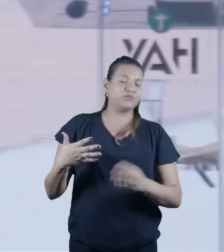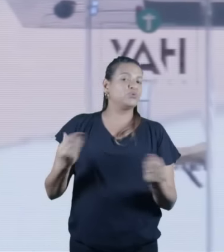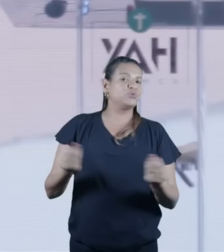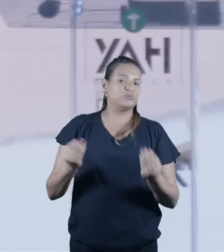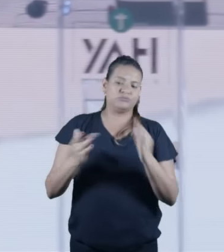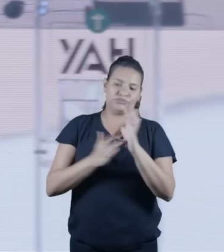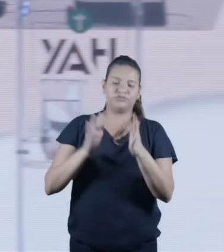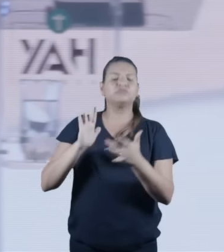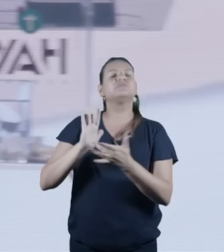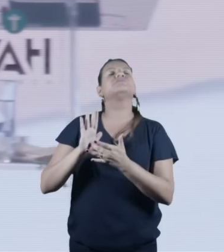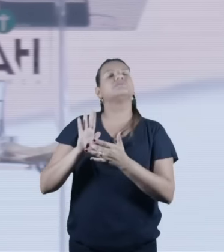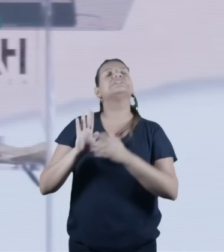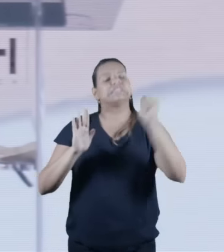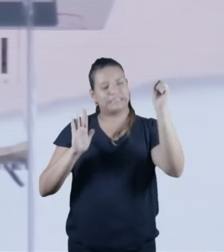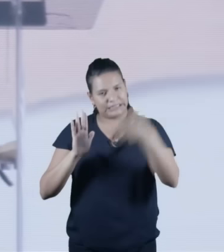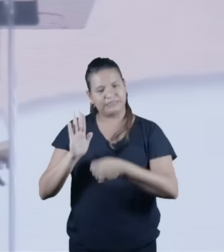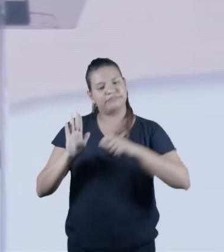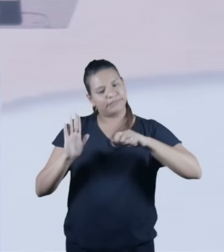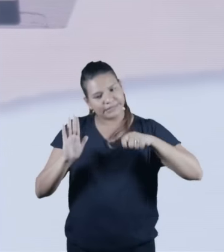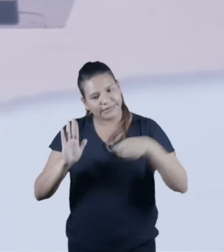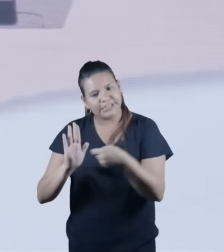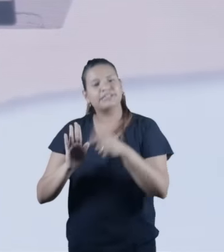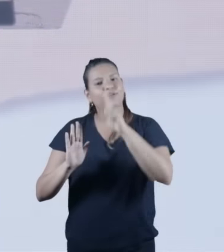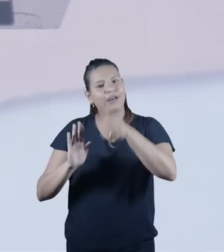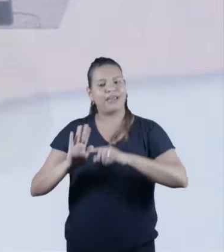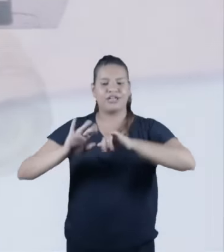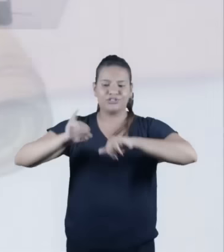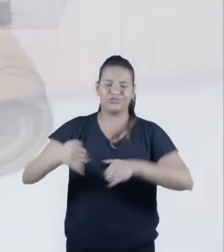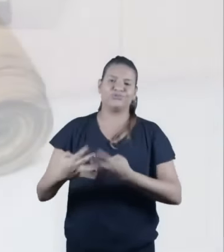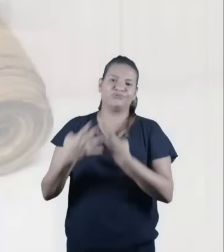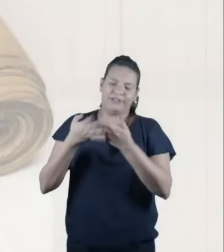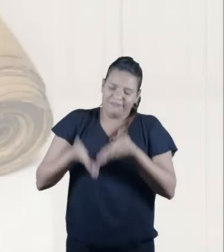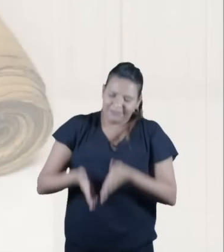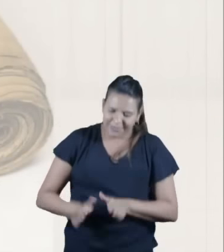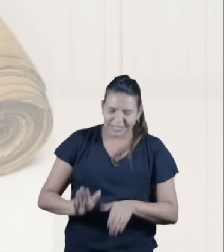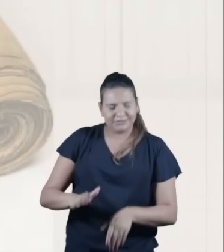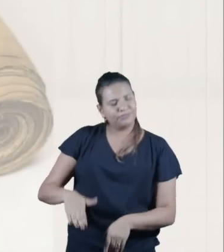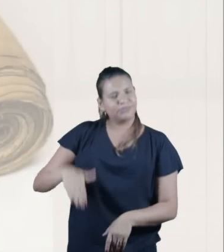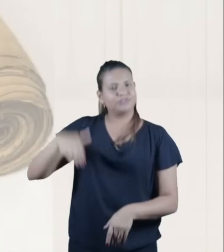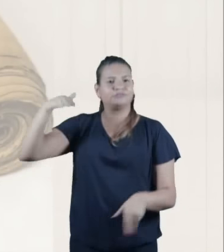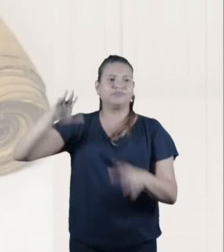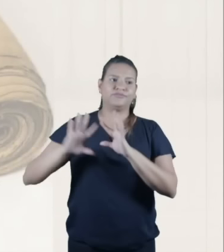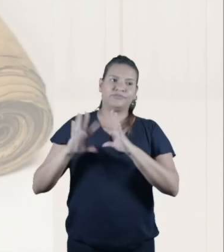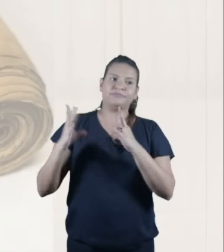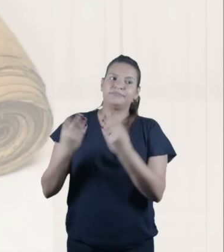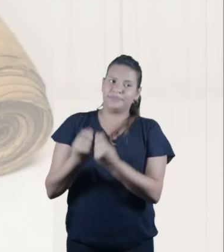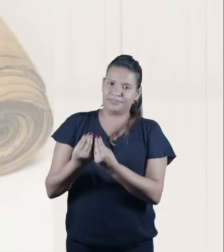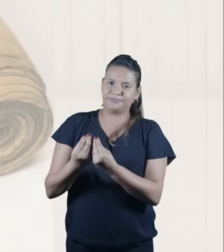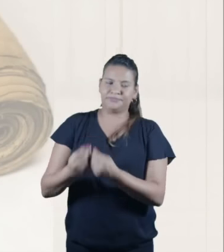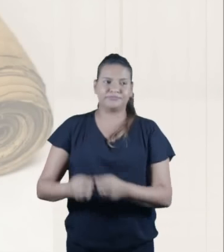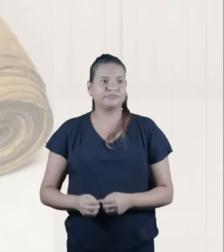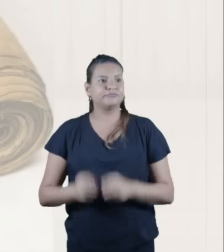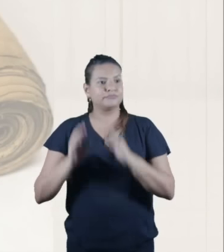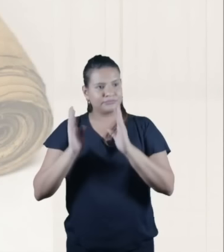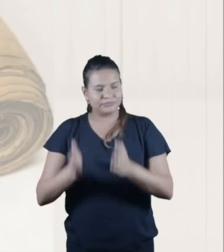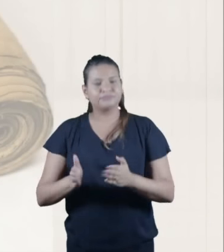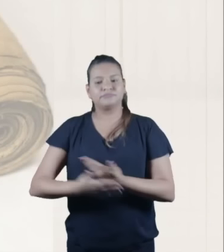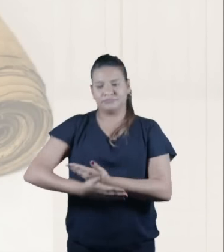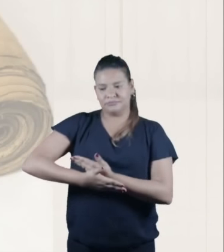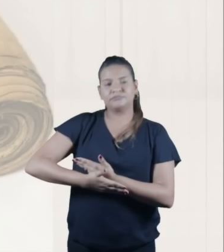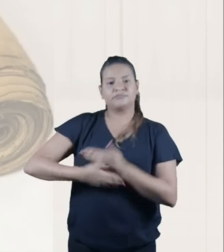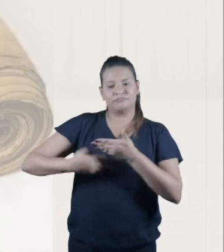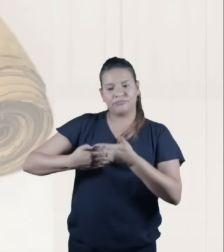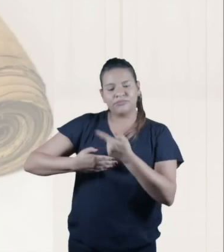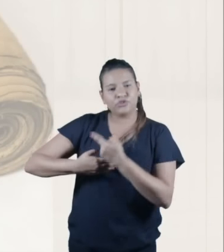desde o seu nascimento. E quando os oito dias foram cumpridos para circuncidar o menino, foi-lhe dado